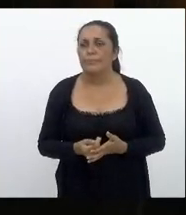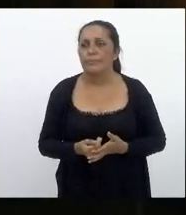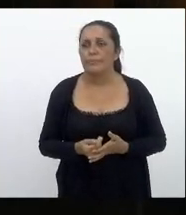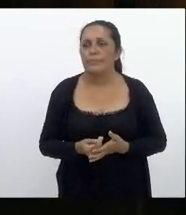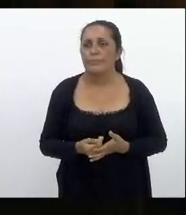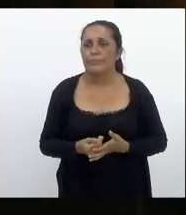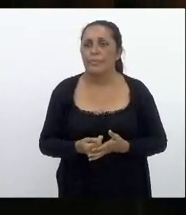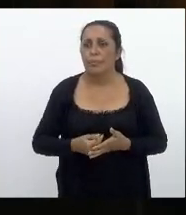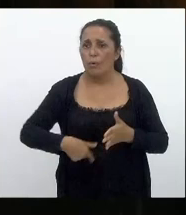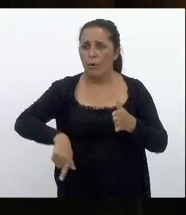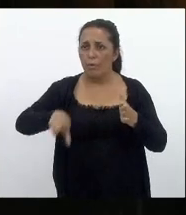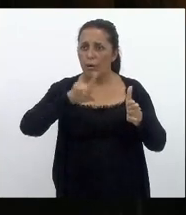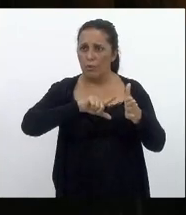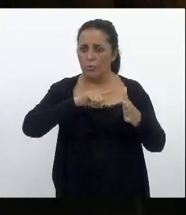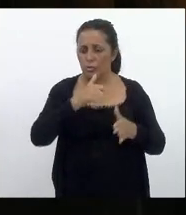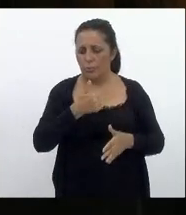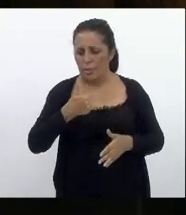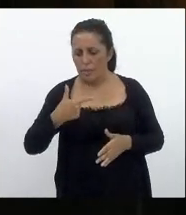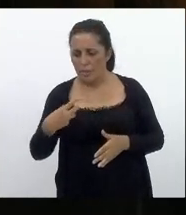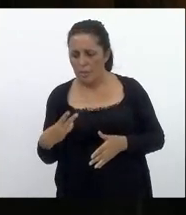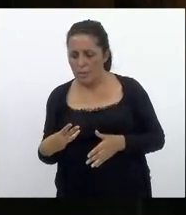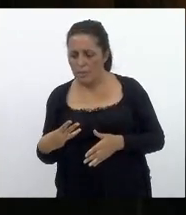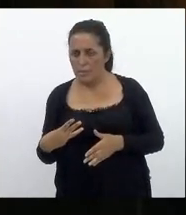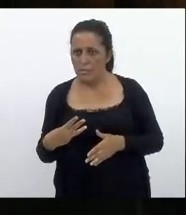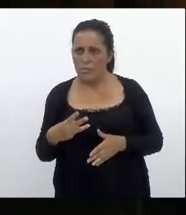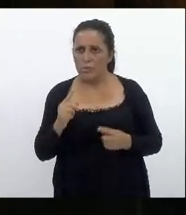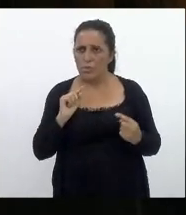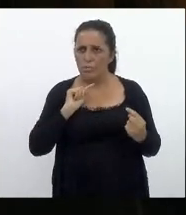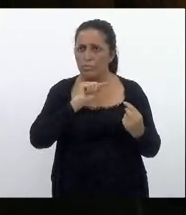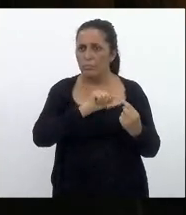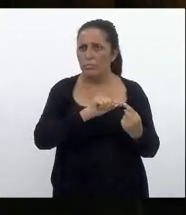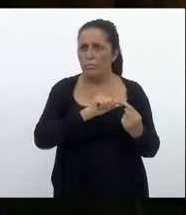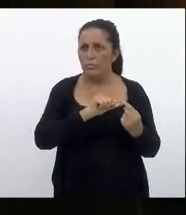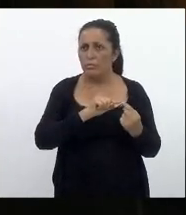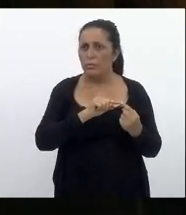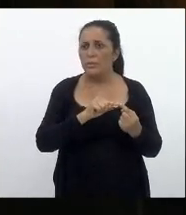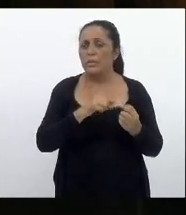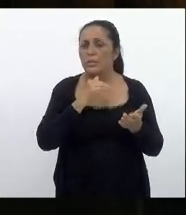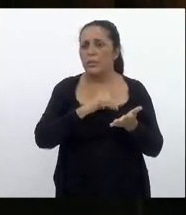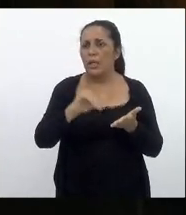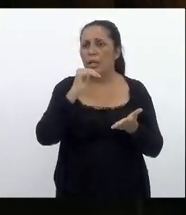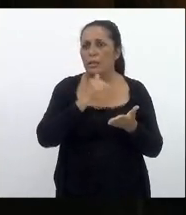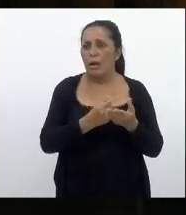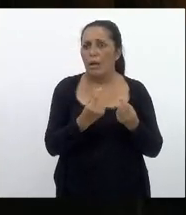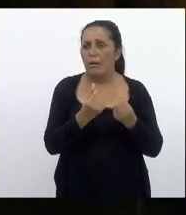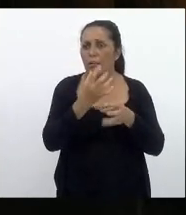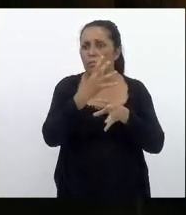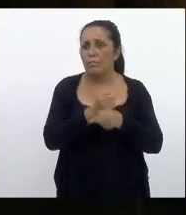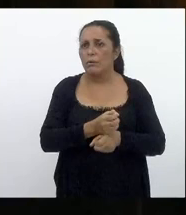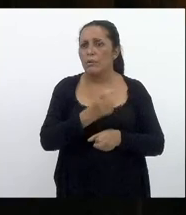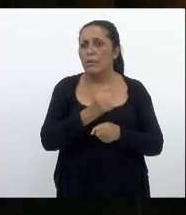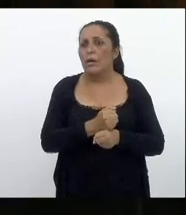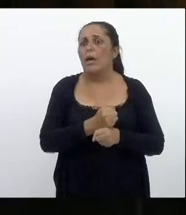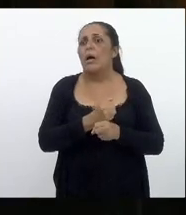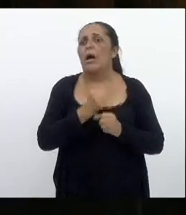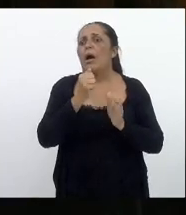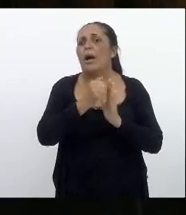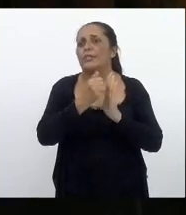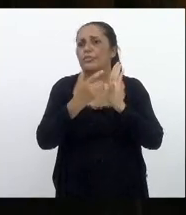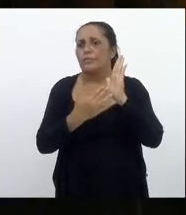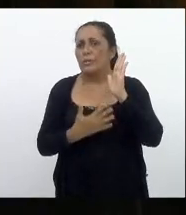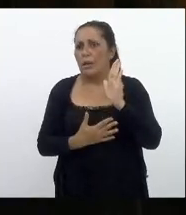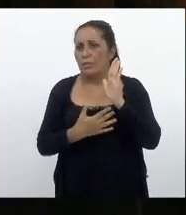pujante no ano de 2013 apontada pelo secretário de fazenda com as atividades dos estaleiros aqui